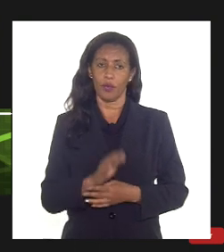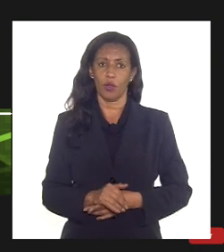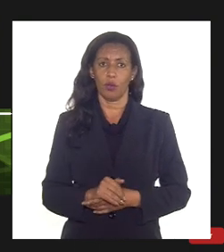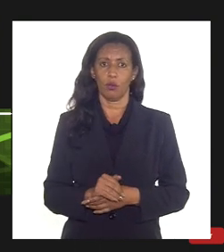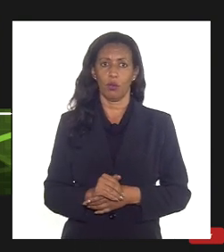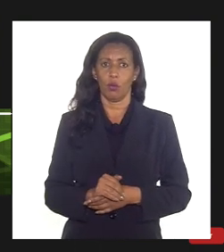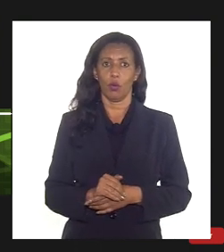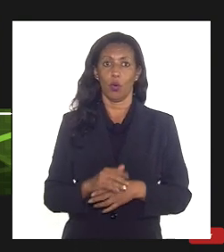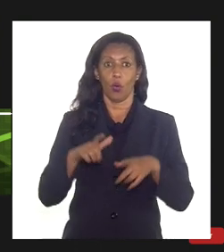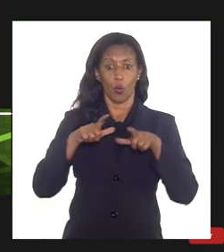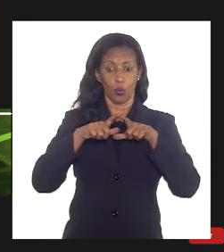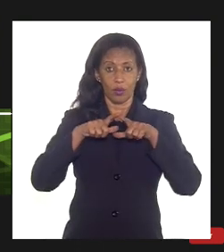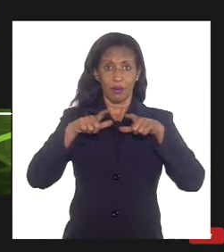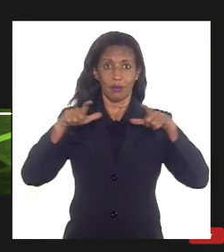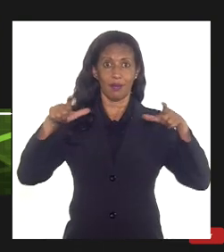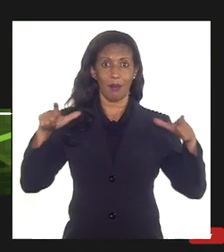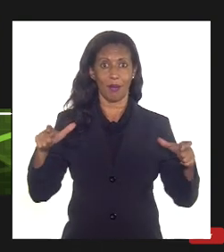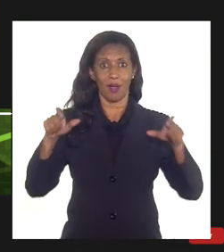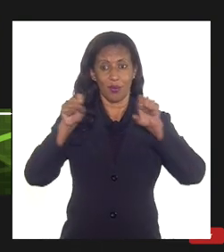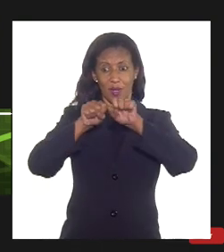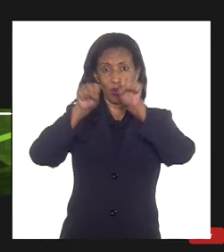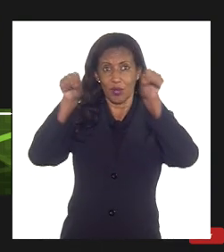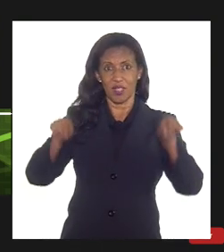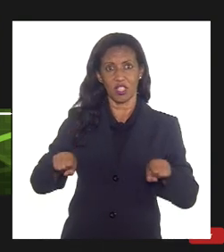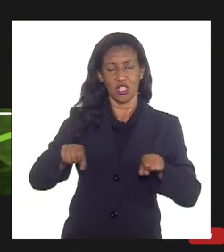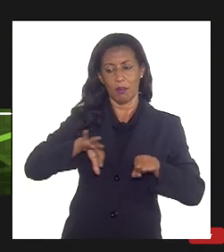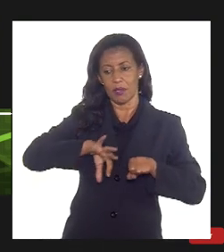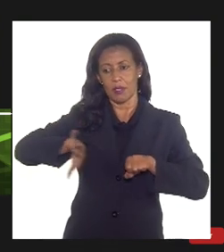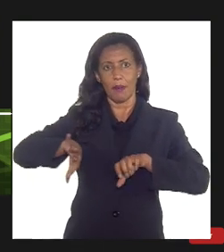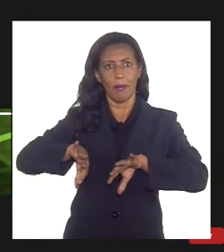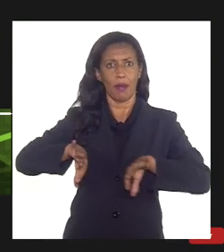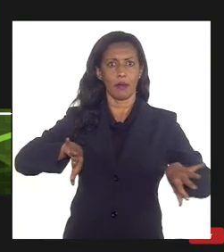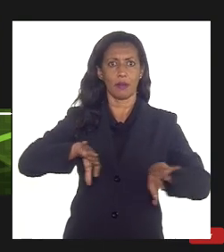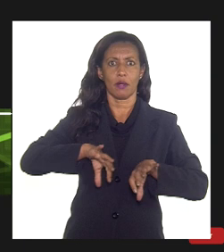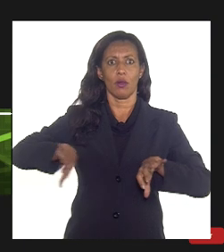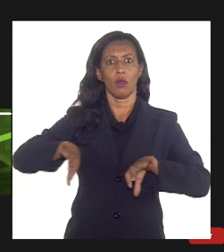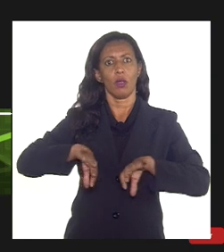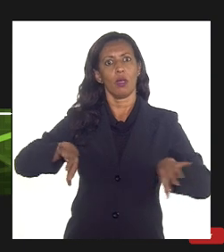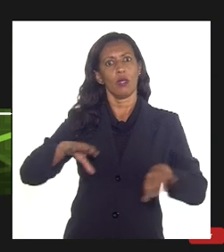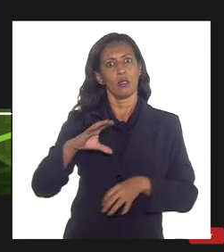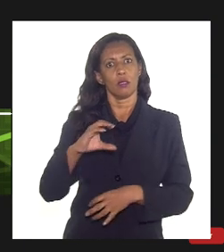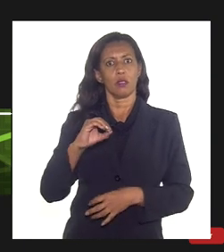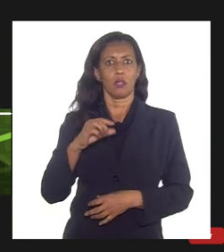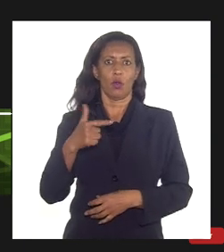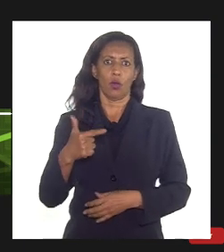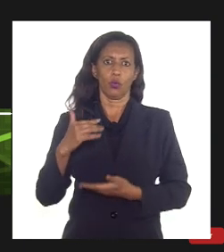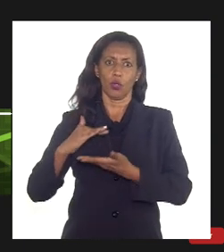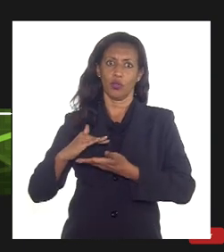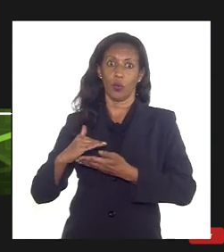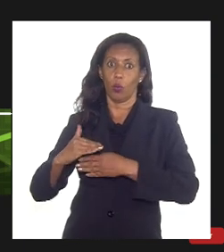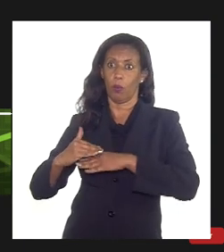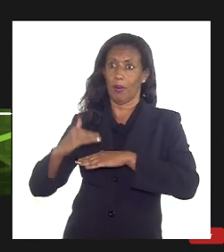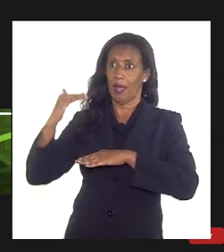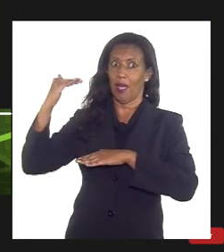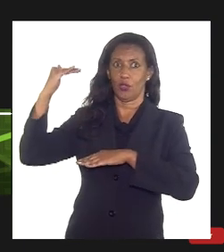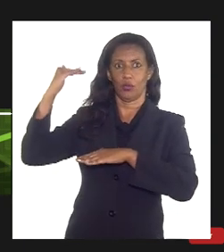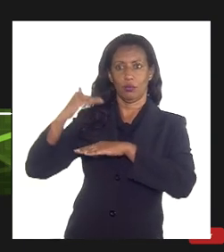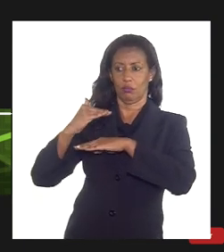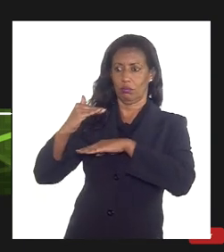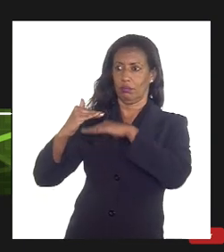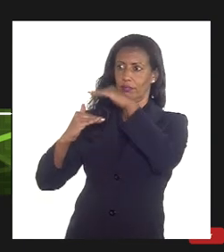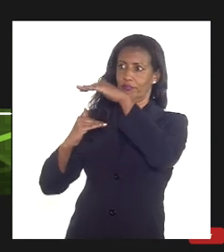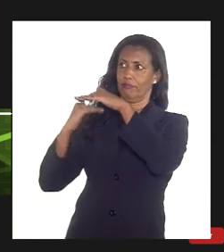tamanho de que é um sistema de separação de CO2 para conseguir separar uma parcela importante de CO2 que está lá